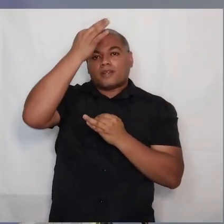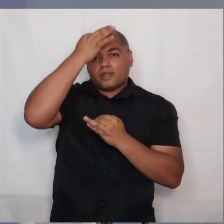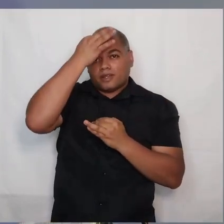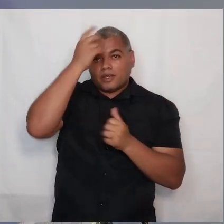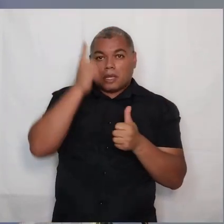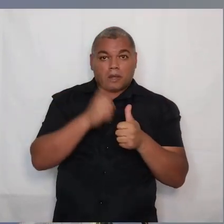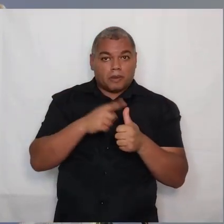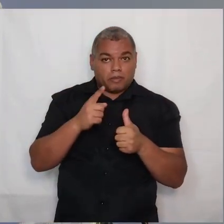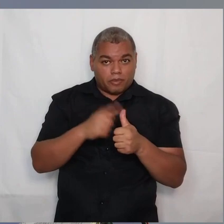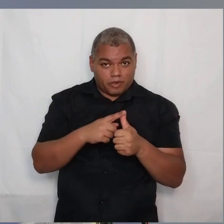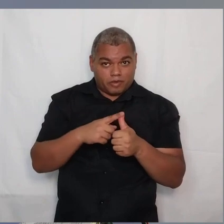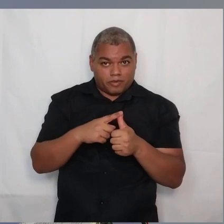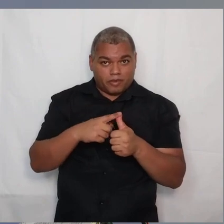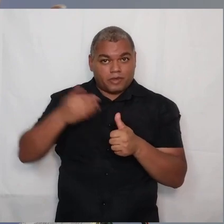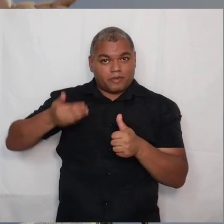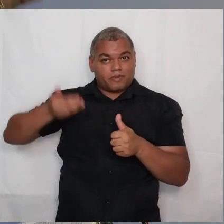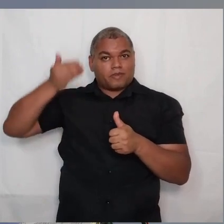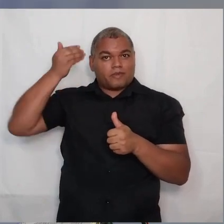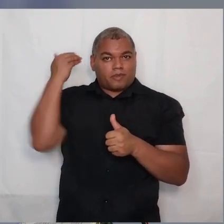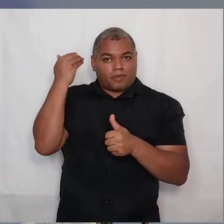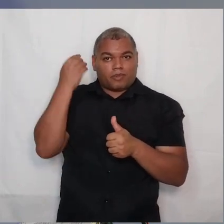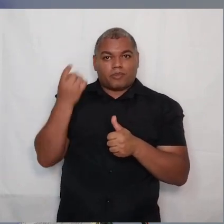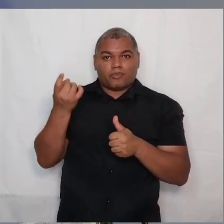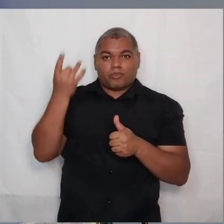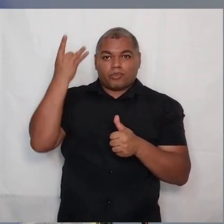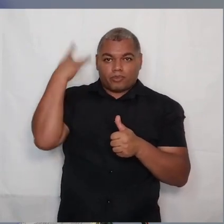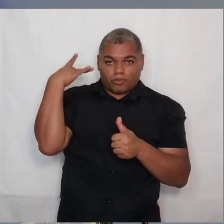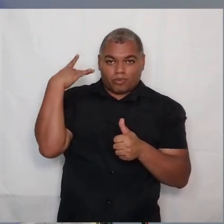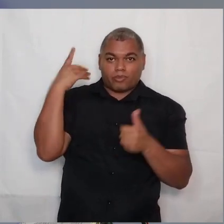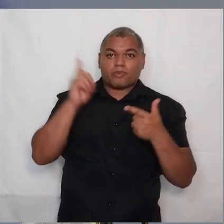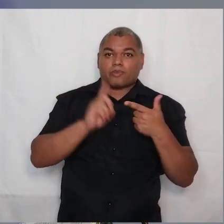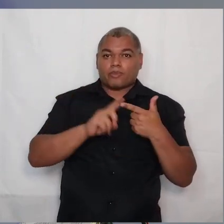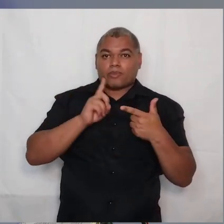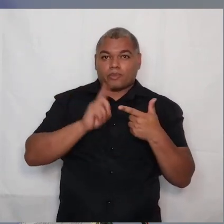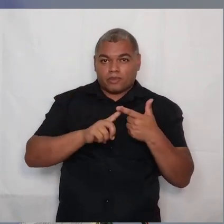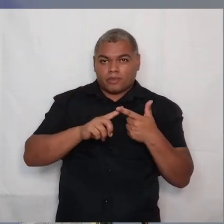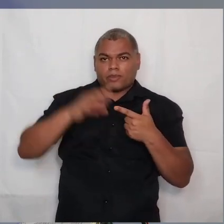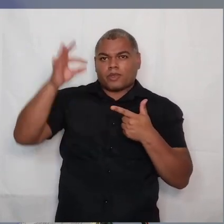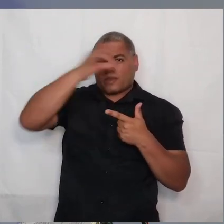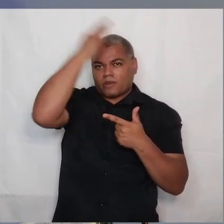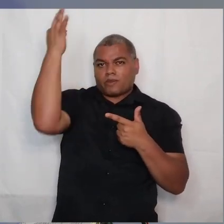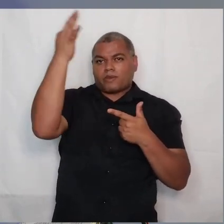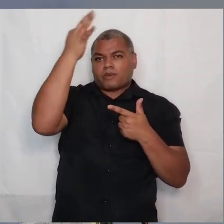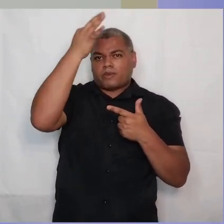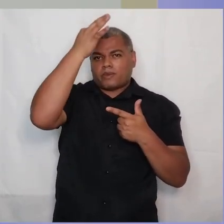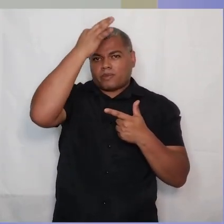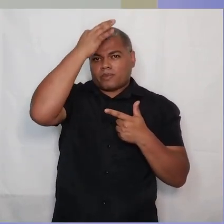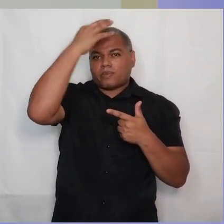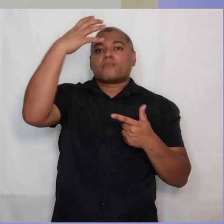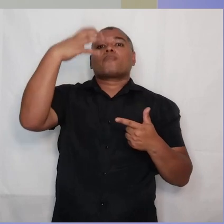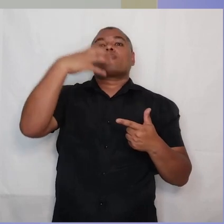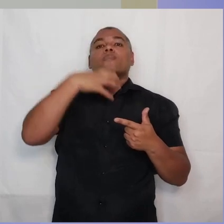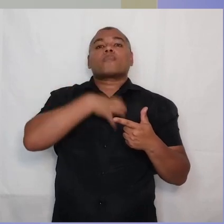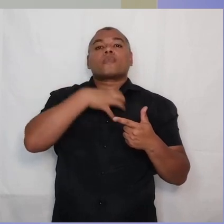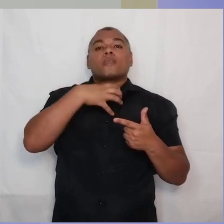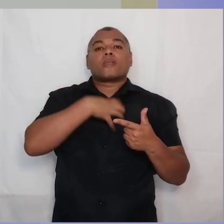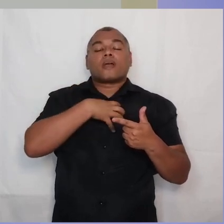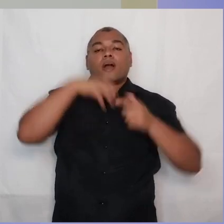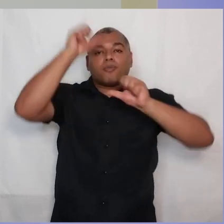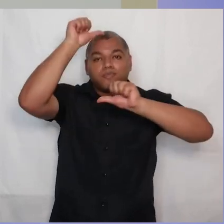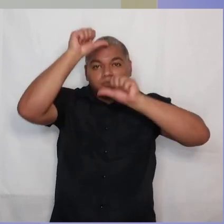da velha natureza. Depois você renova a sua maneira de pensar por meio da palavra.